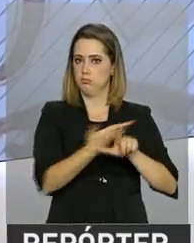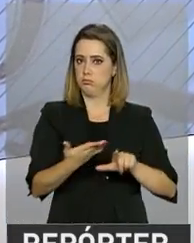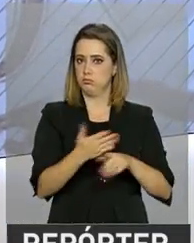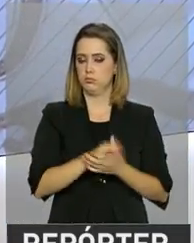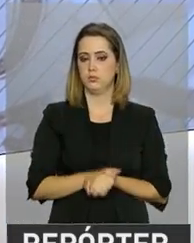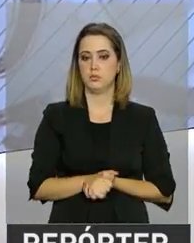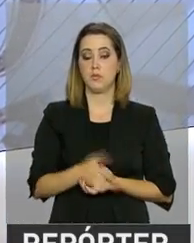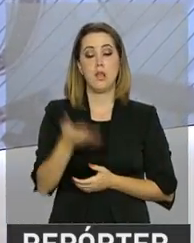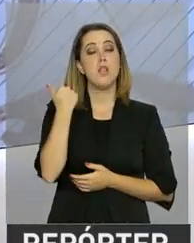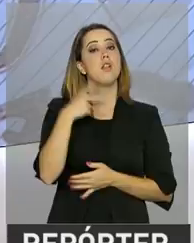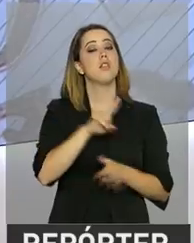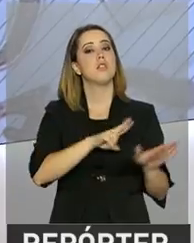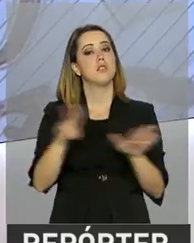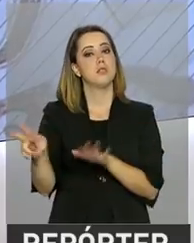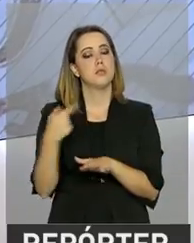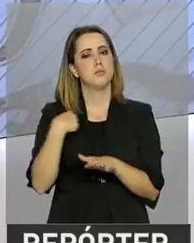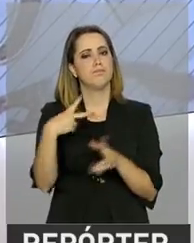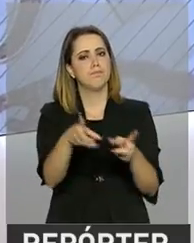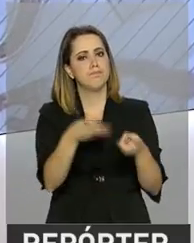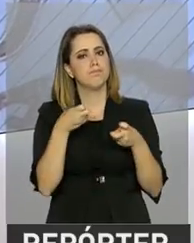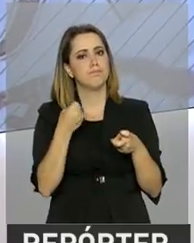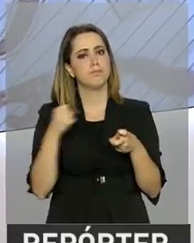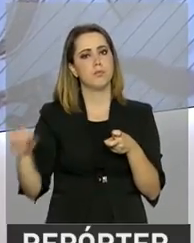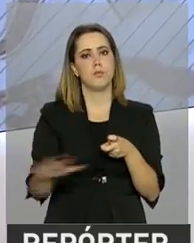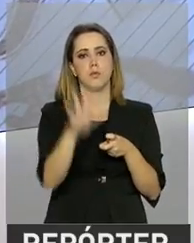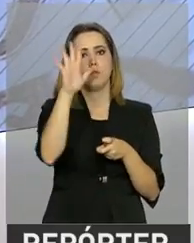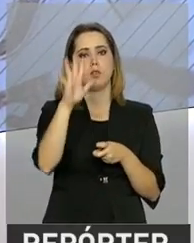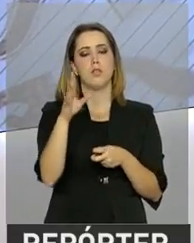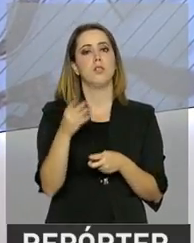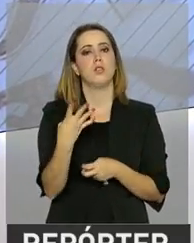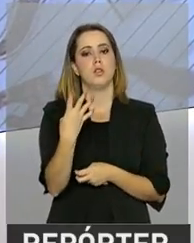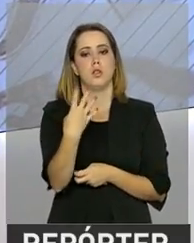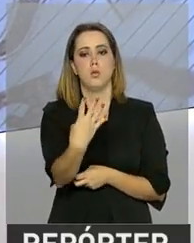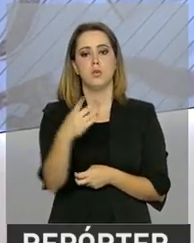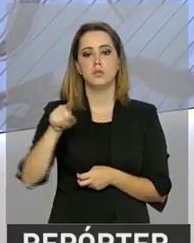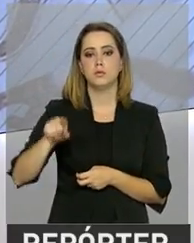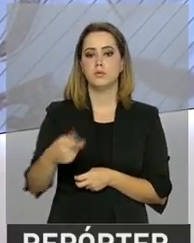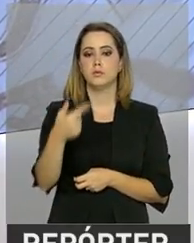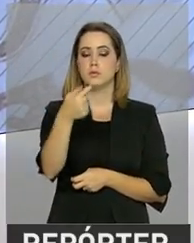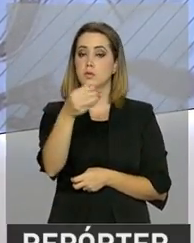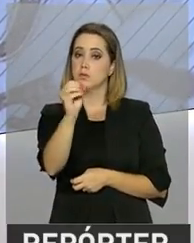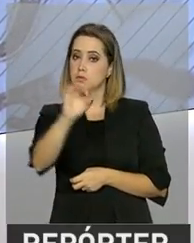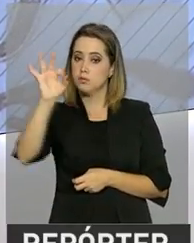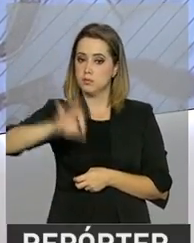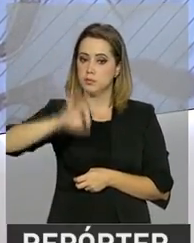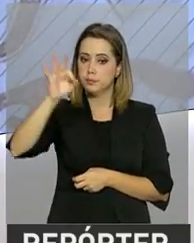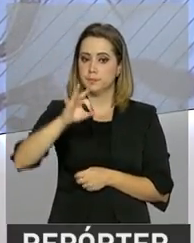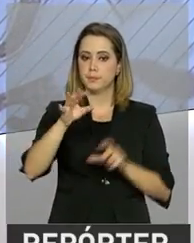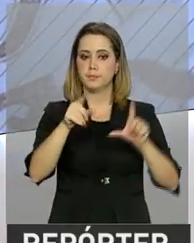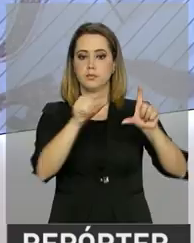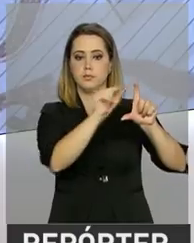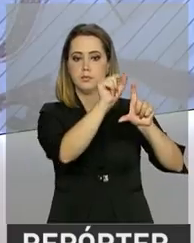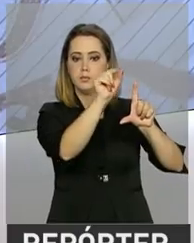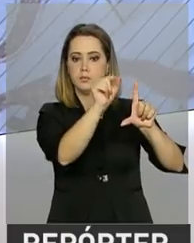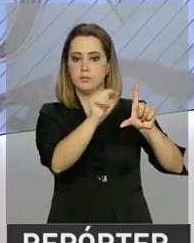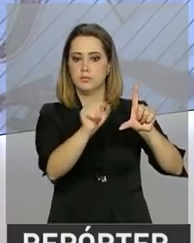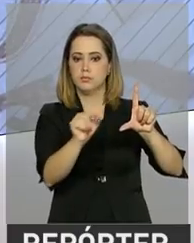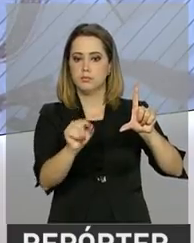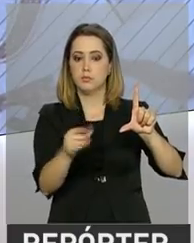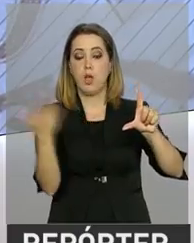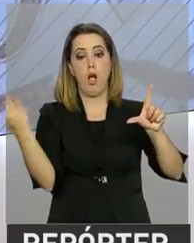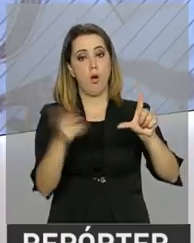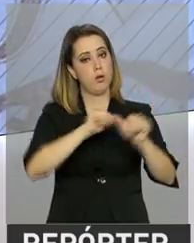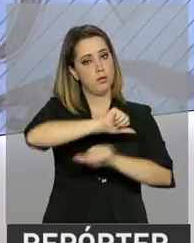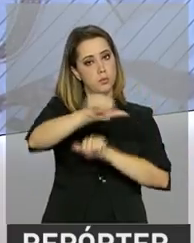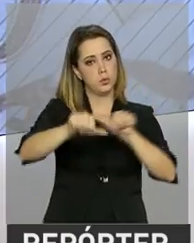Na semana passada, a previsão era de que a inflação oficial ficasse em 4,7%. Agora, a